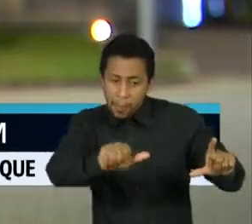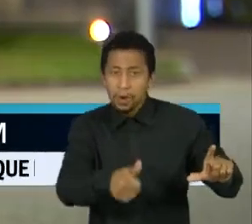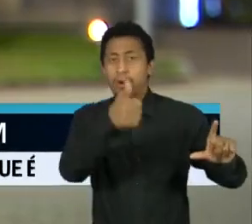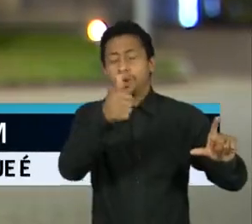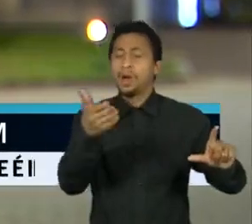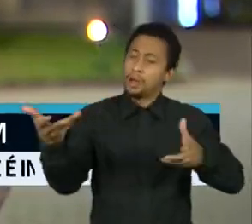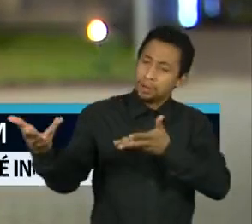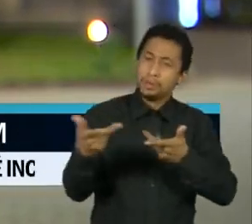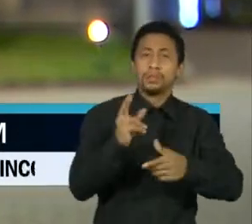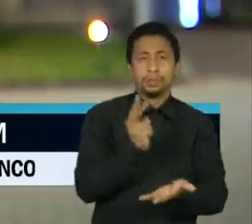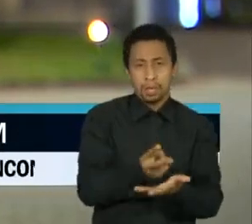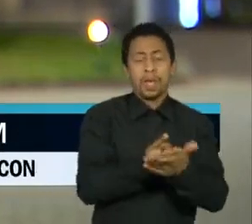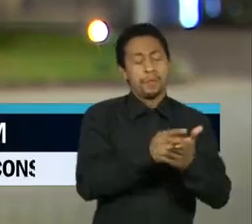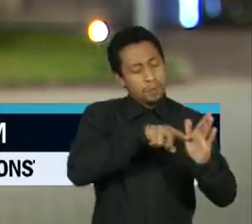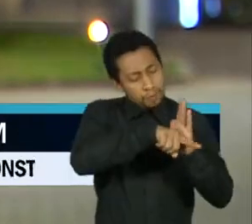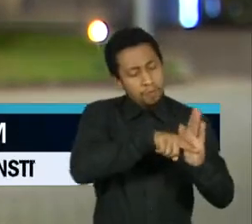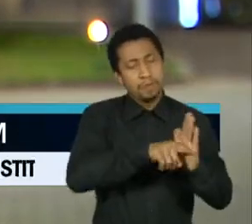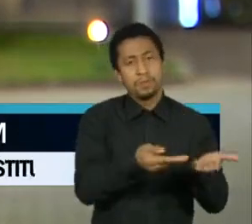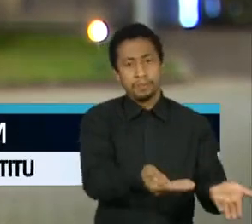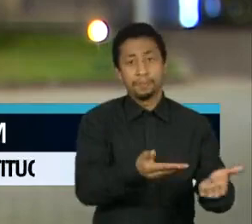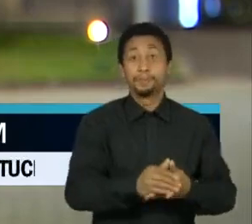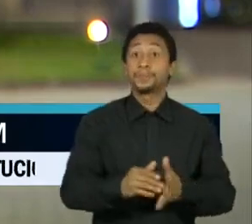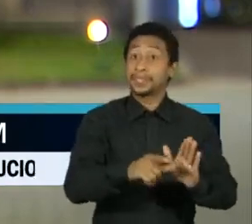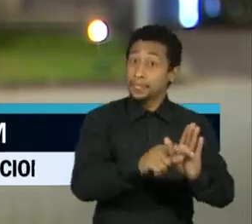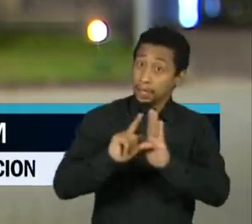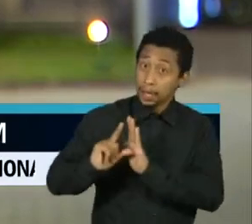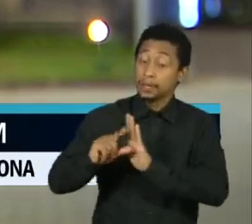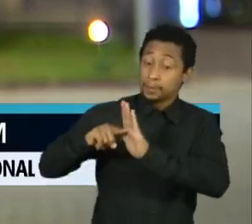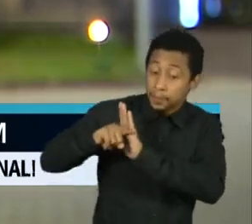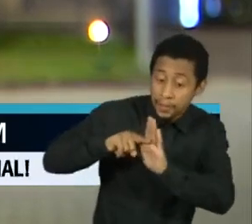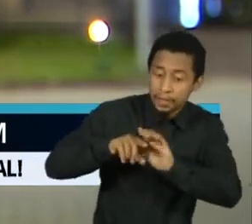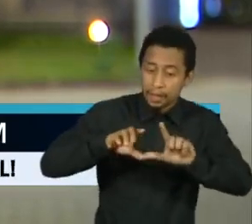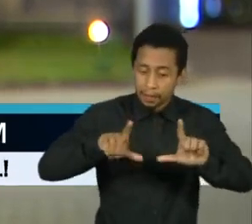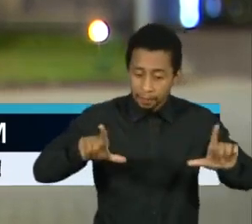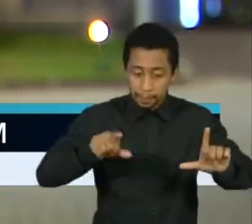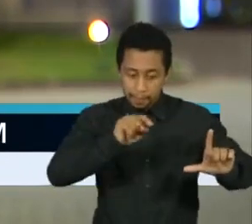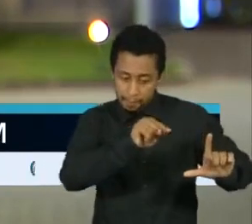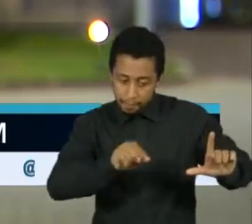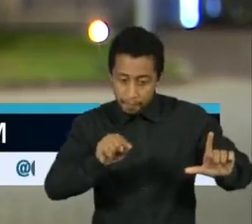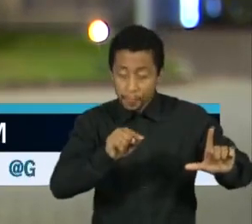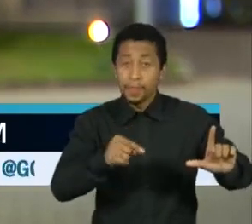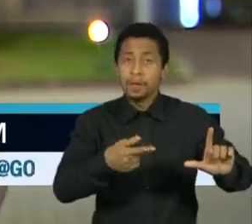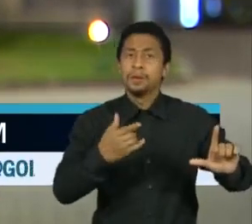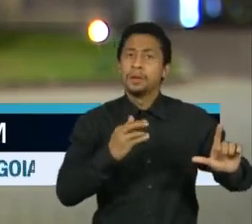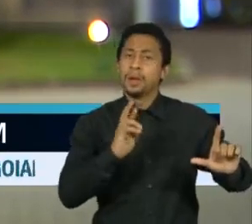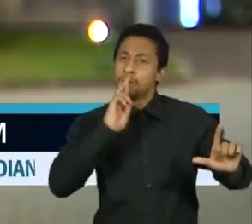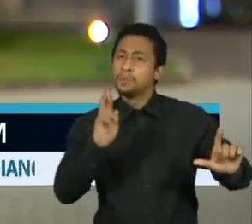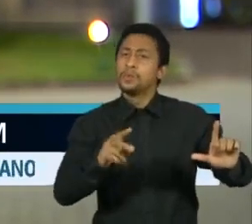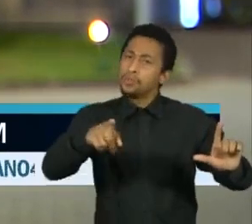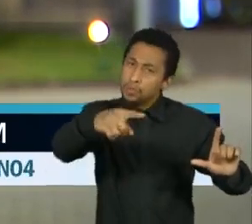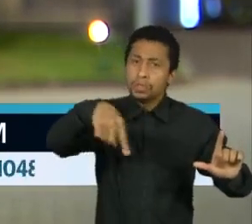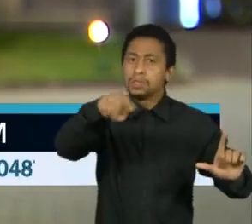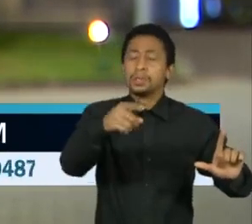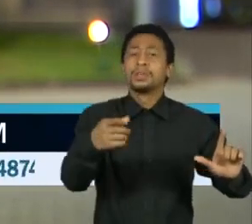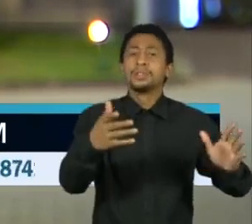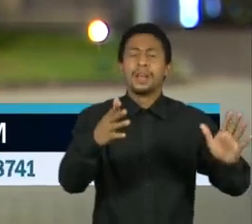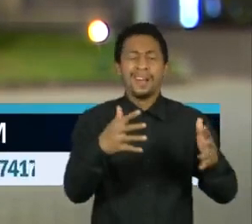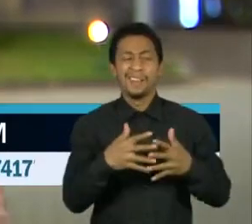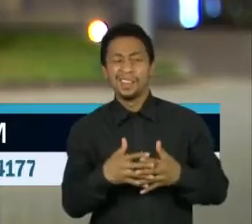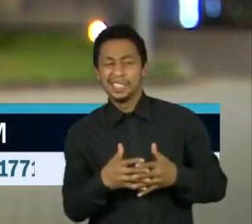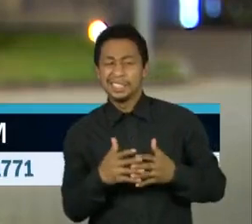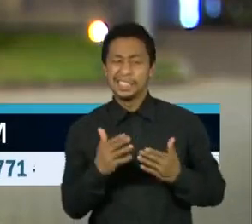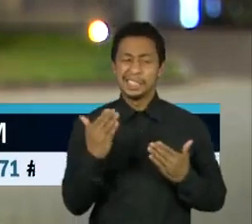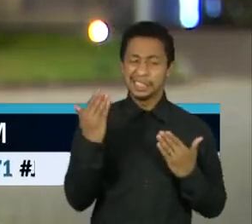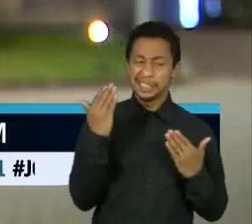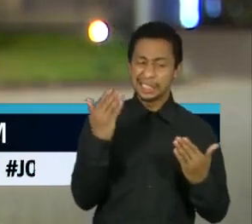A inspeção antecipada das urnas eletrônicas é uma resposta para aqueles que sempre questionaram